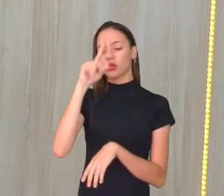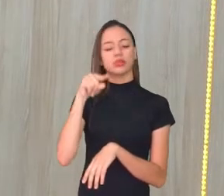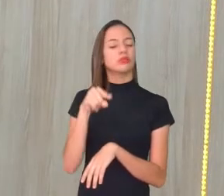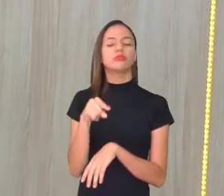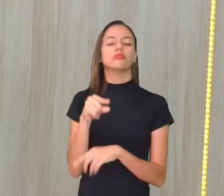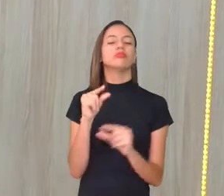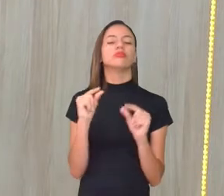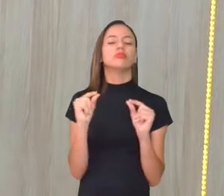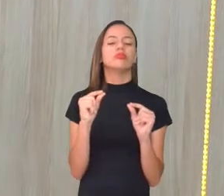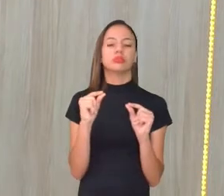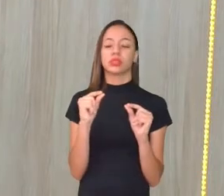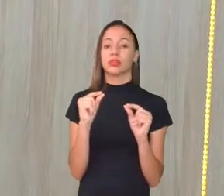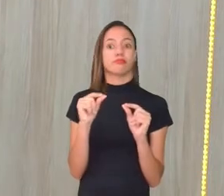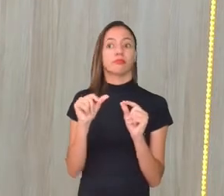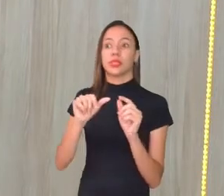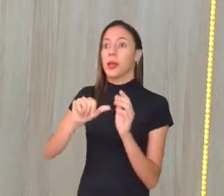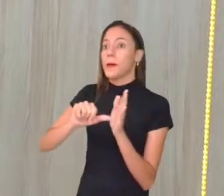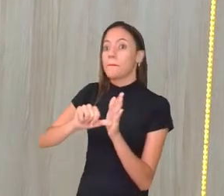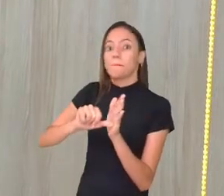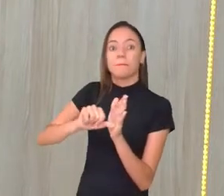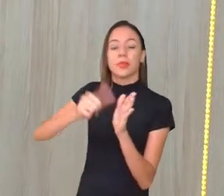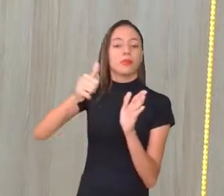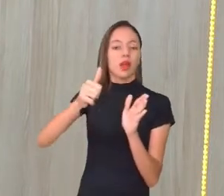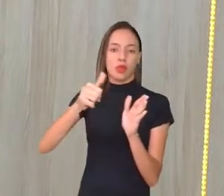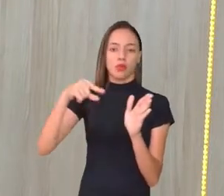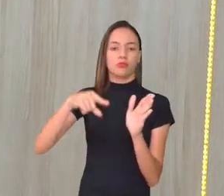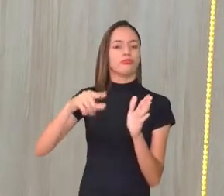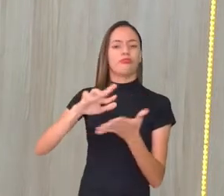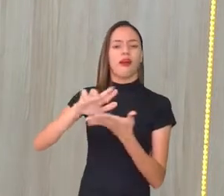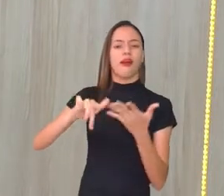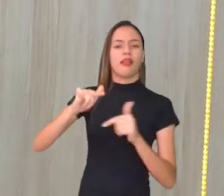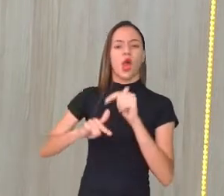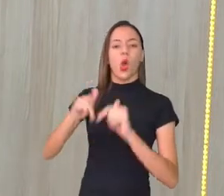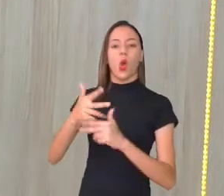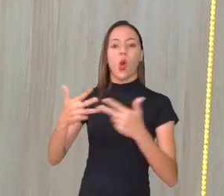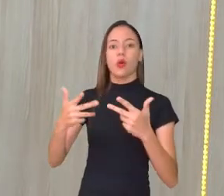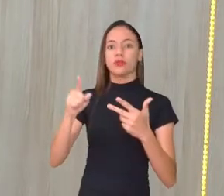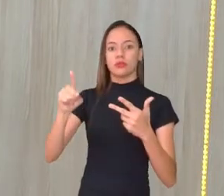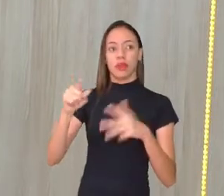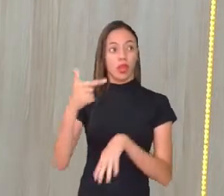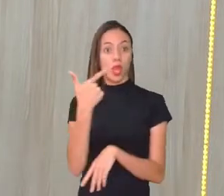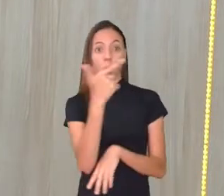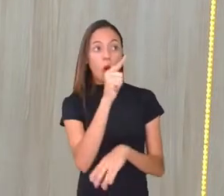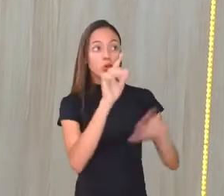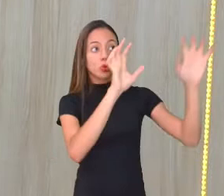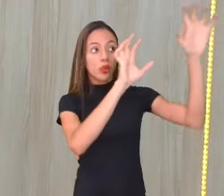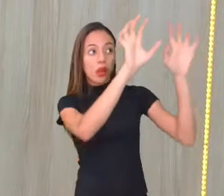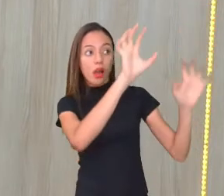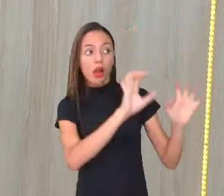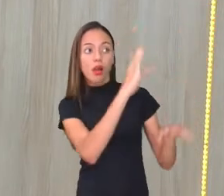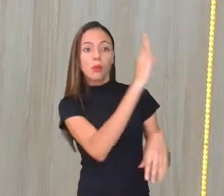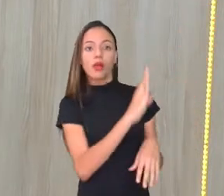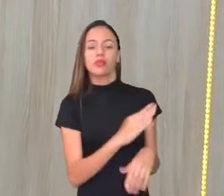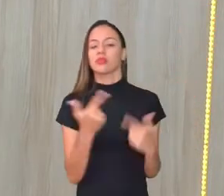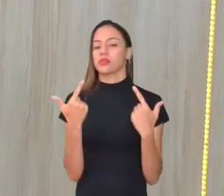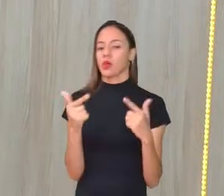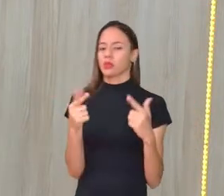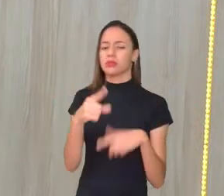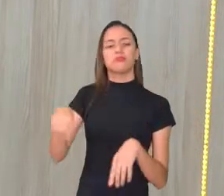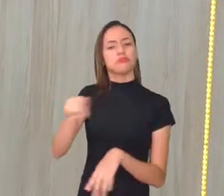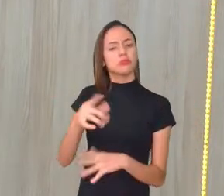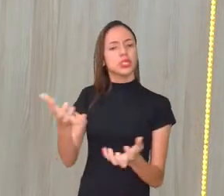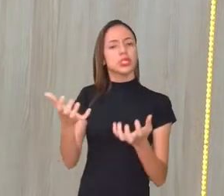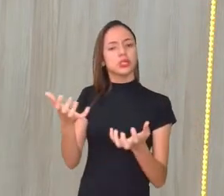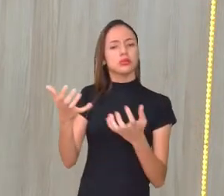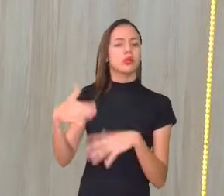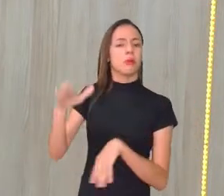realmente visionário. De ter coisas em nossa cidade que no resto do país não tinha. E se você quiser maiores informações a